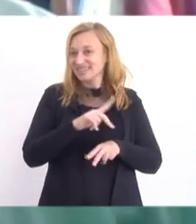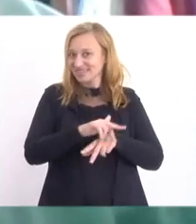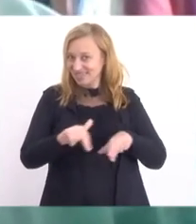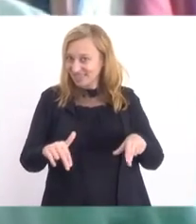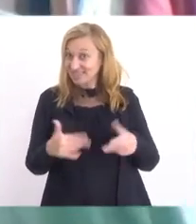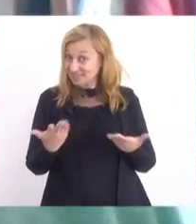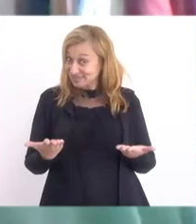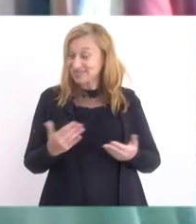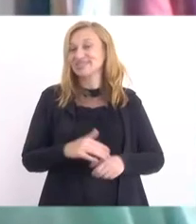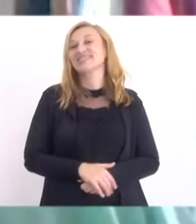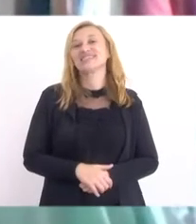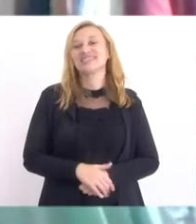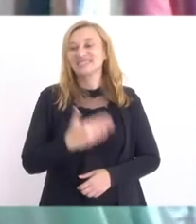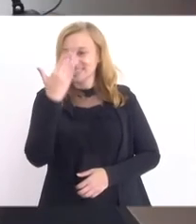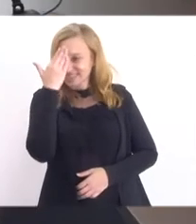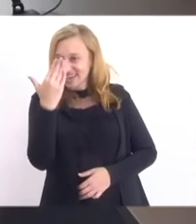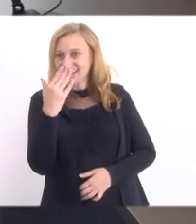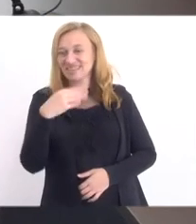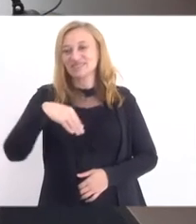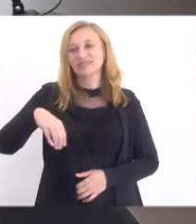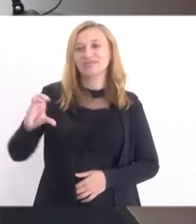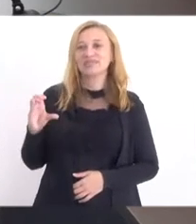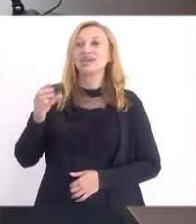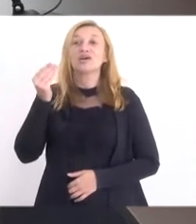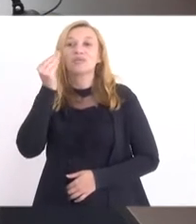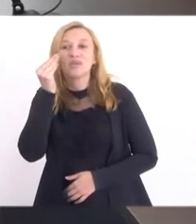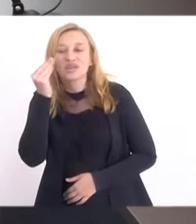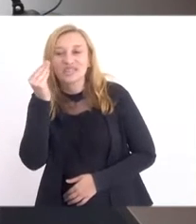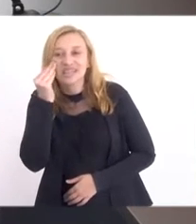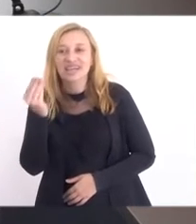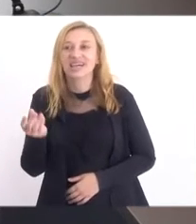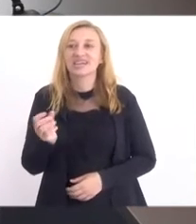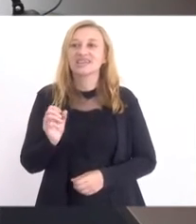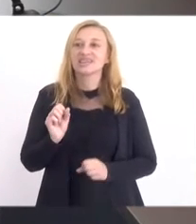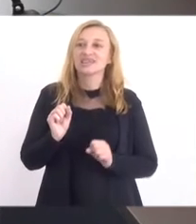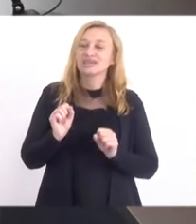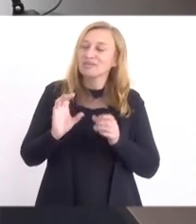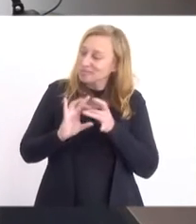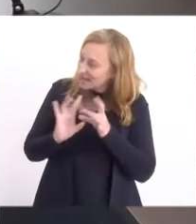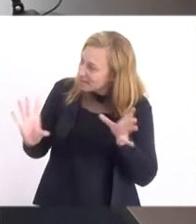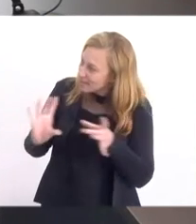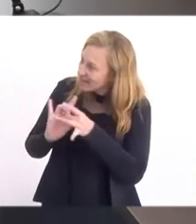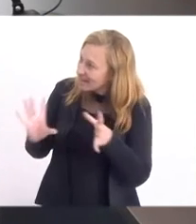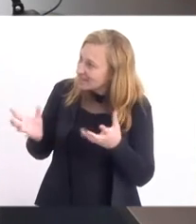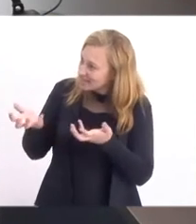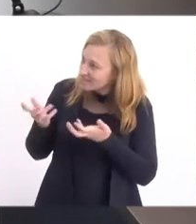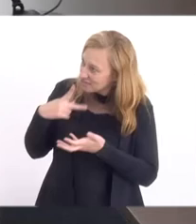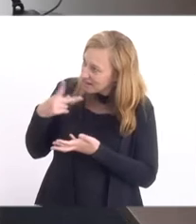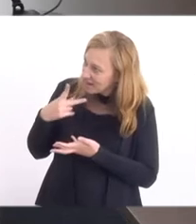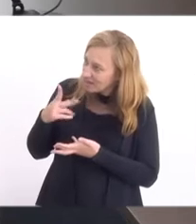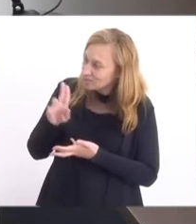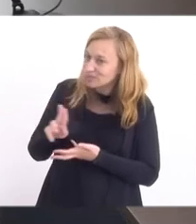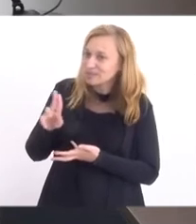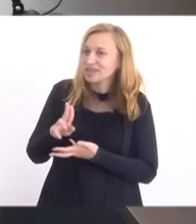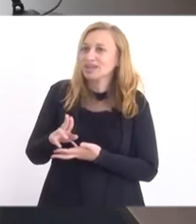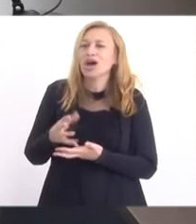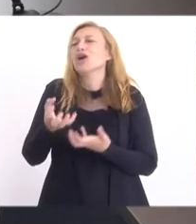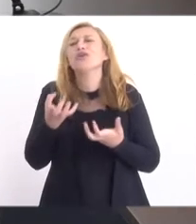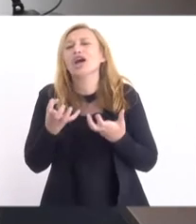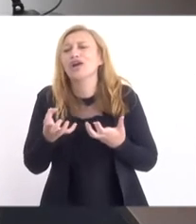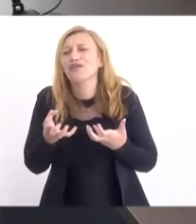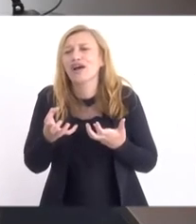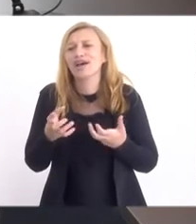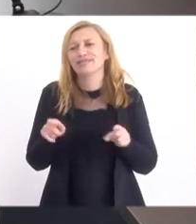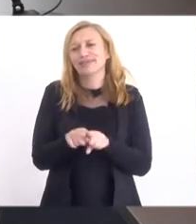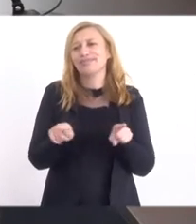perturba e quante. Obrigado, Mônica. Mônica, você está liberada. Eu não sei se você quer fazer o registro. Ah, quero também.